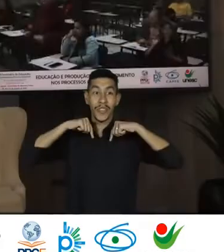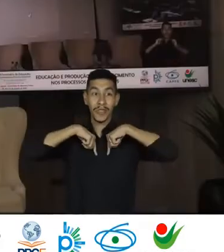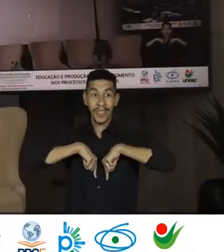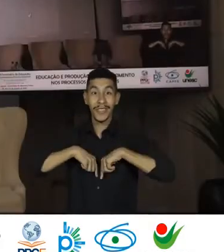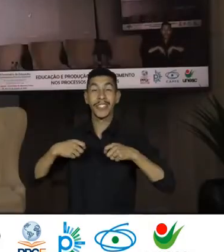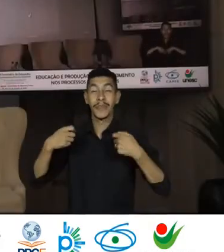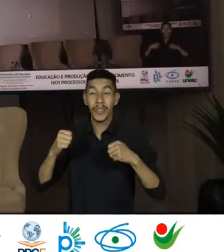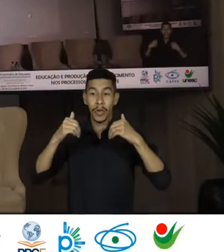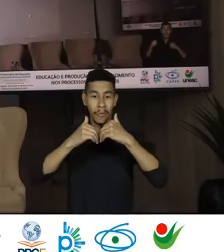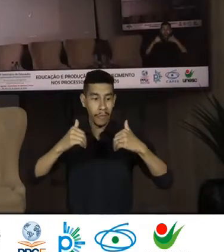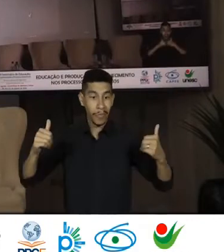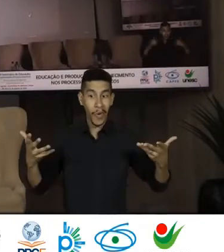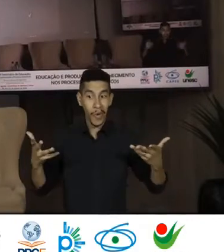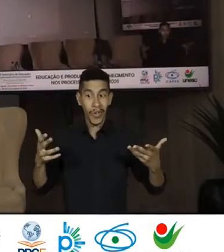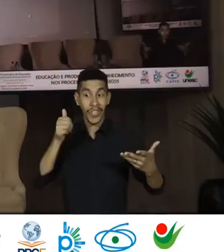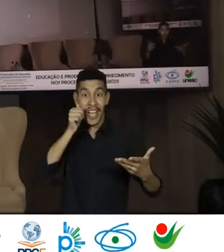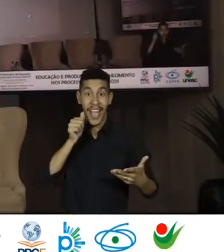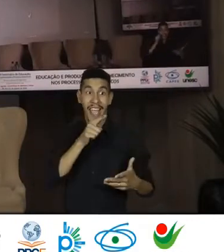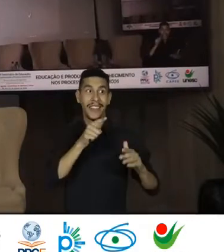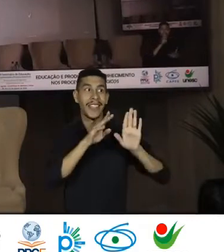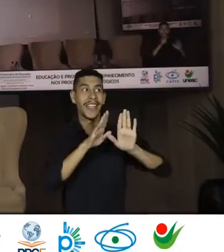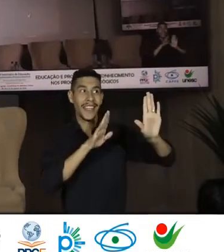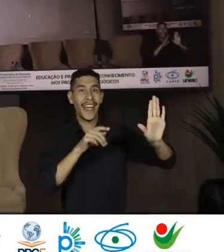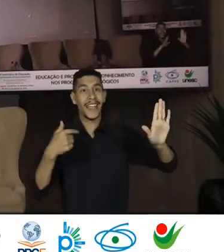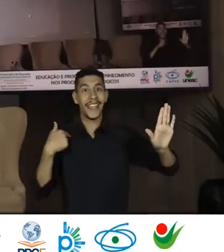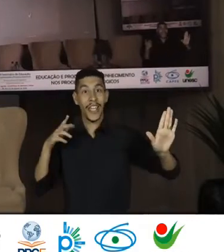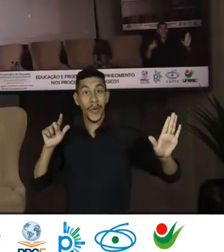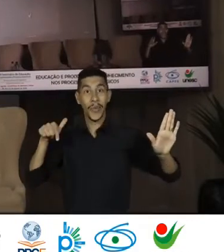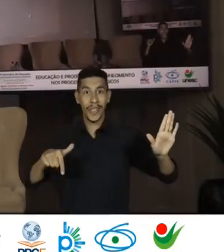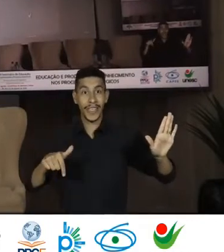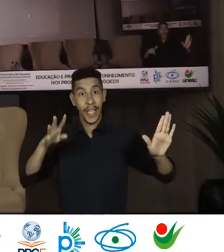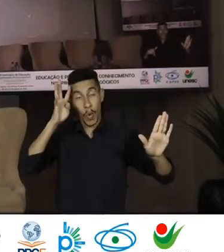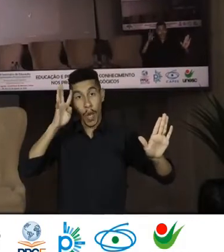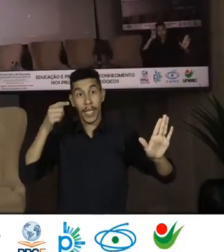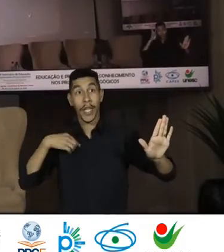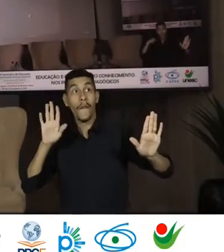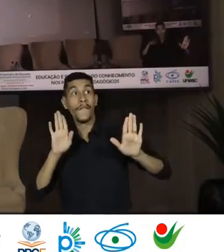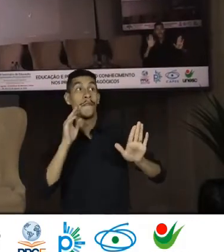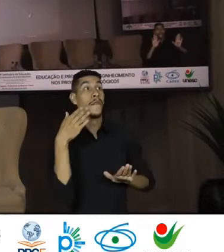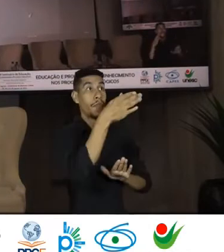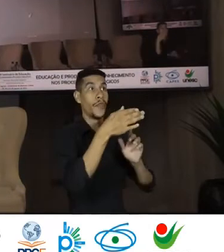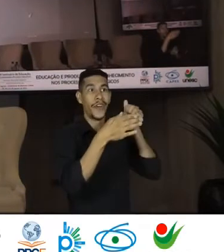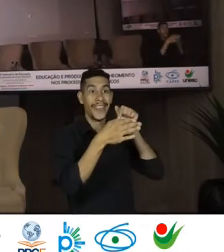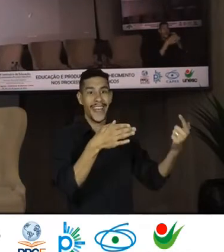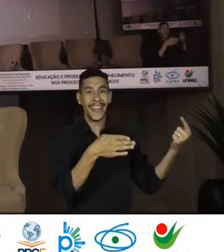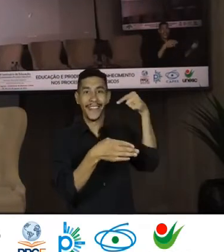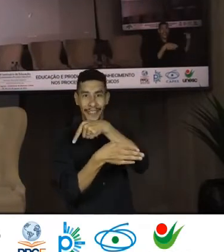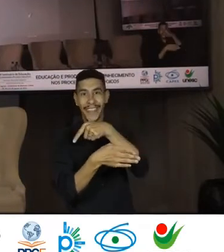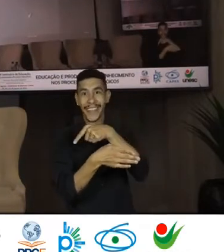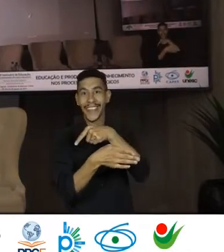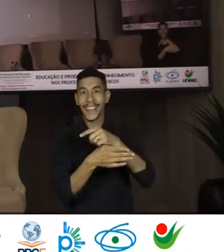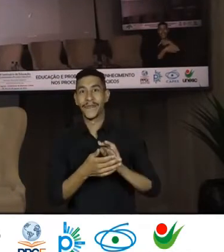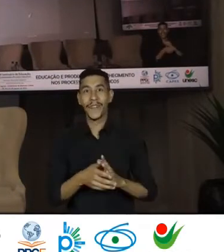dividir Então a Glaucia Ficou lá Eu vim aqui Quarta Glaucia Vem aqui Porque também Nós temos esse GT Que é das